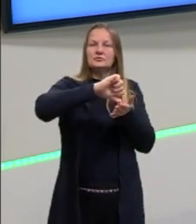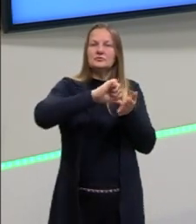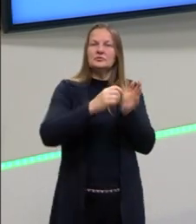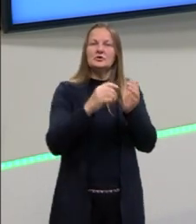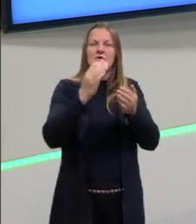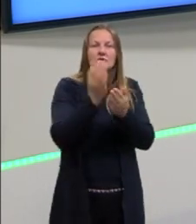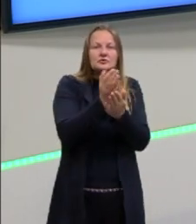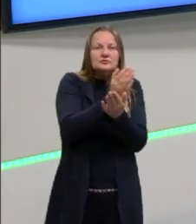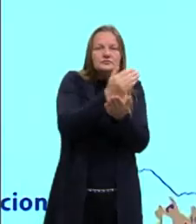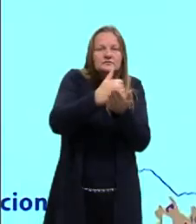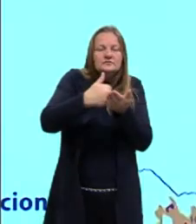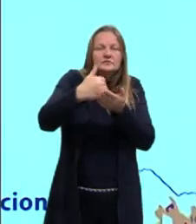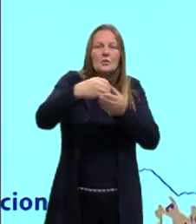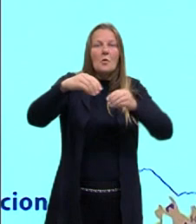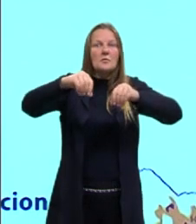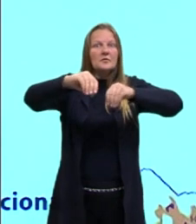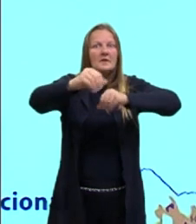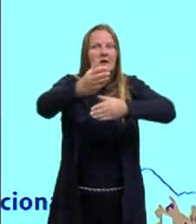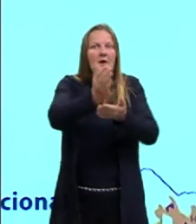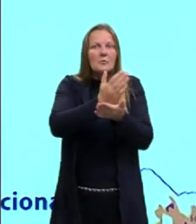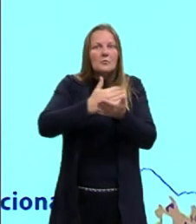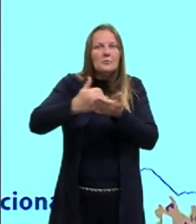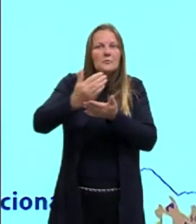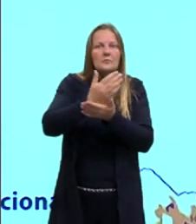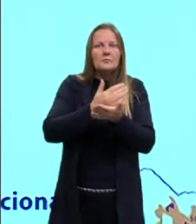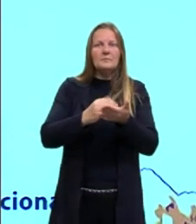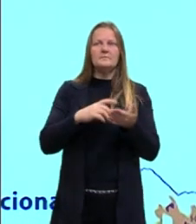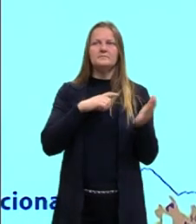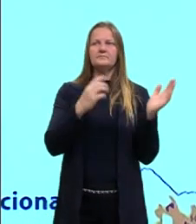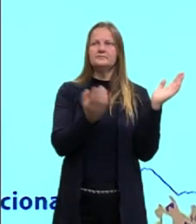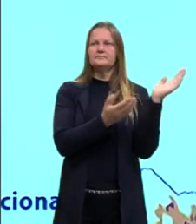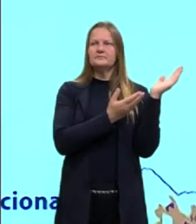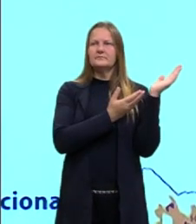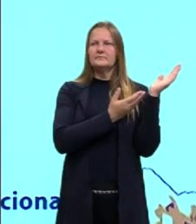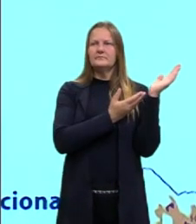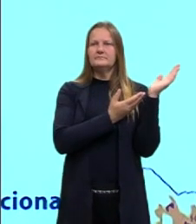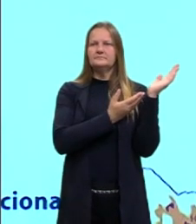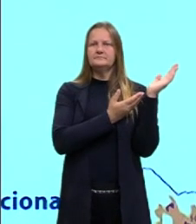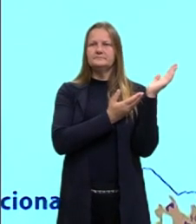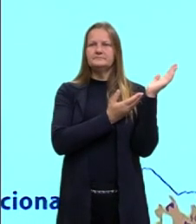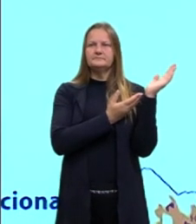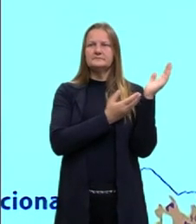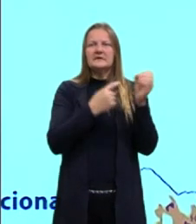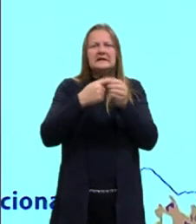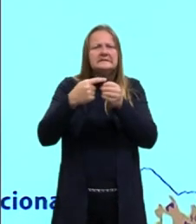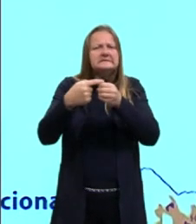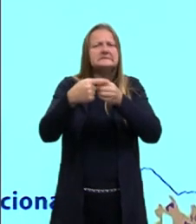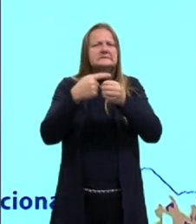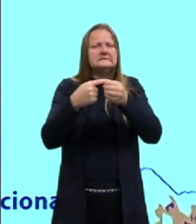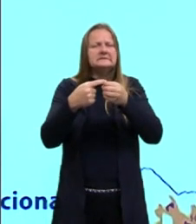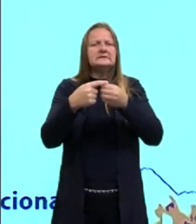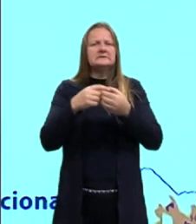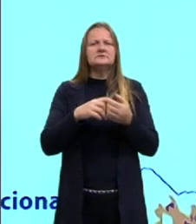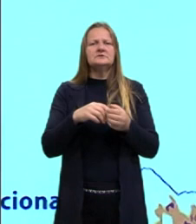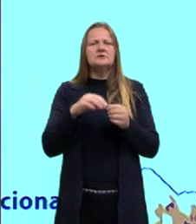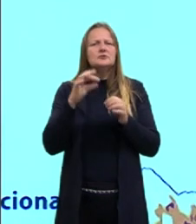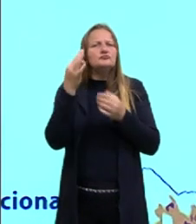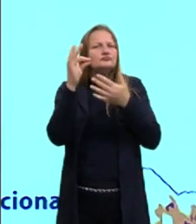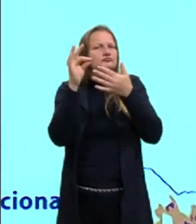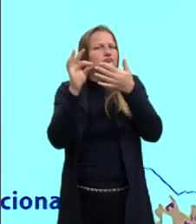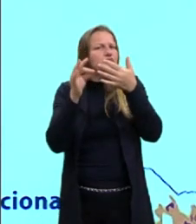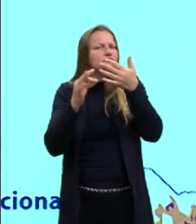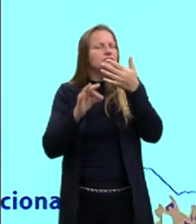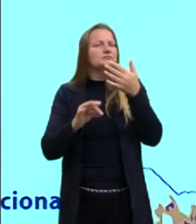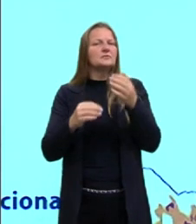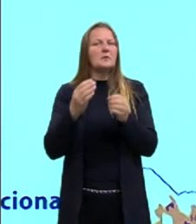divisões territoriais da China, tá? Essa aqui é a que nós temos, e aí a gente vai ver que tem algumas peculiaridades sobre